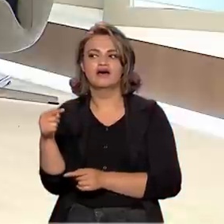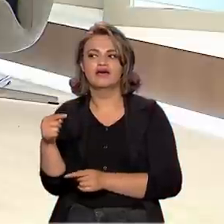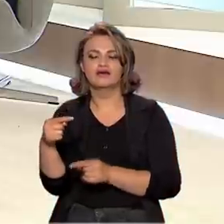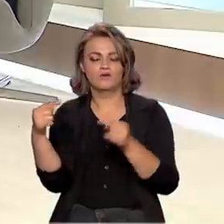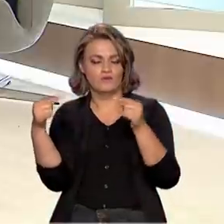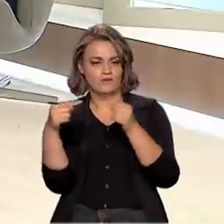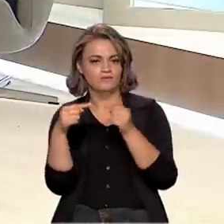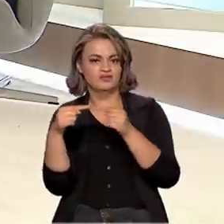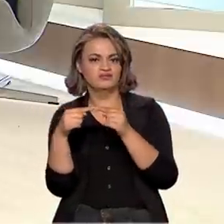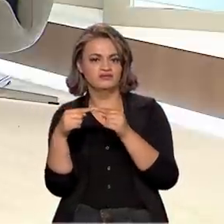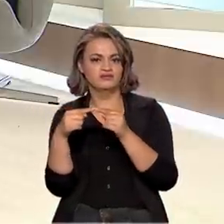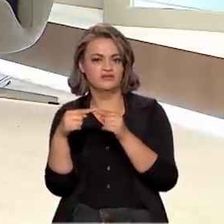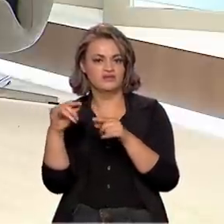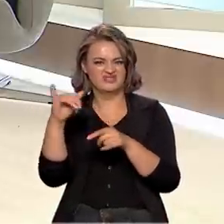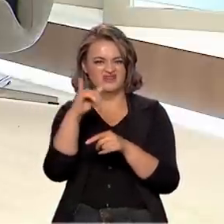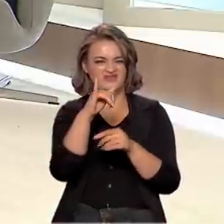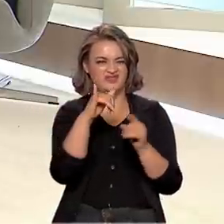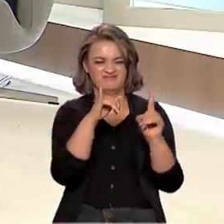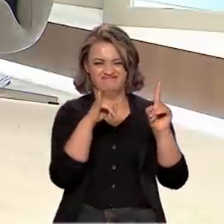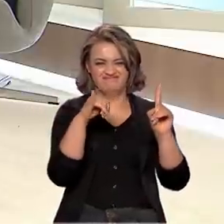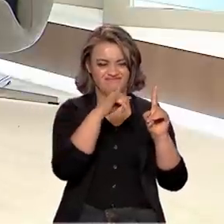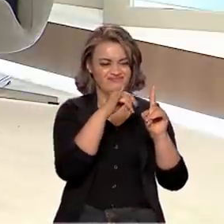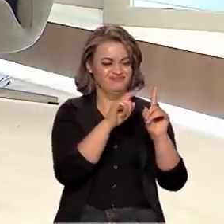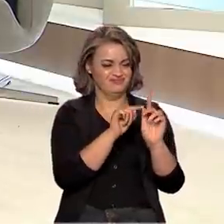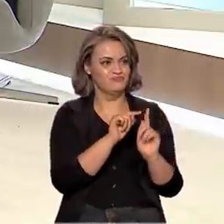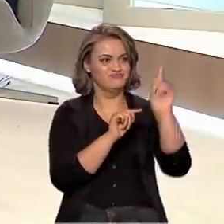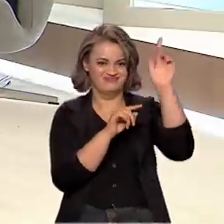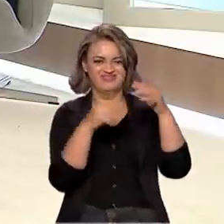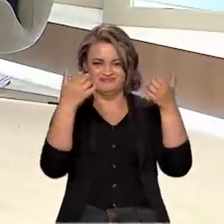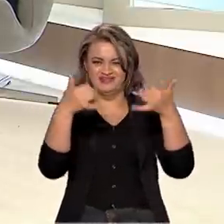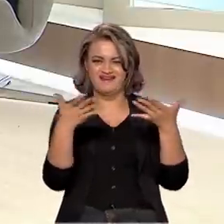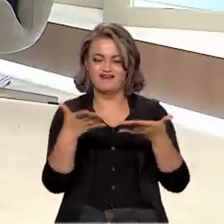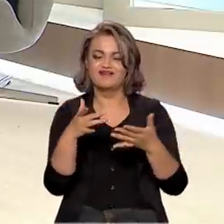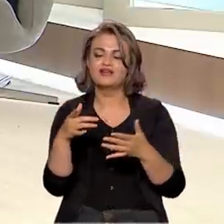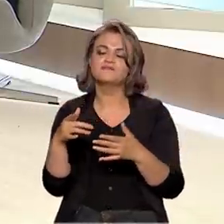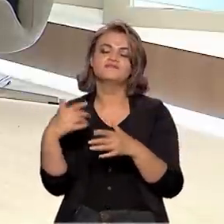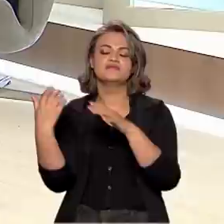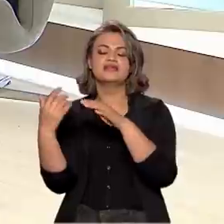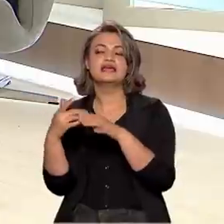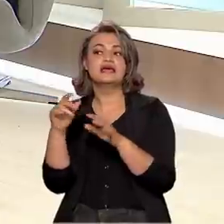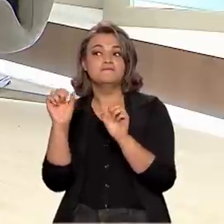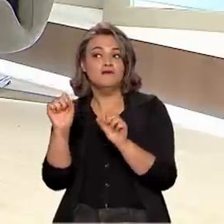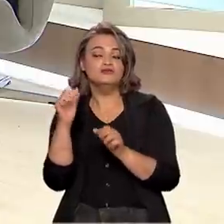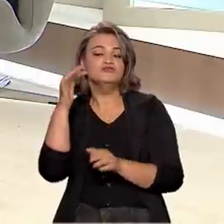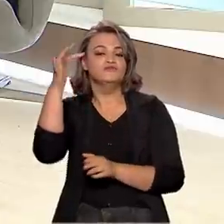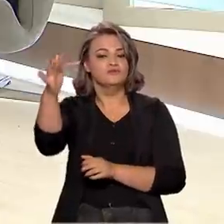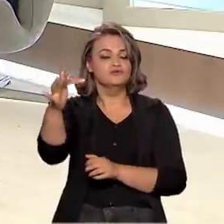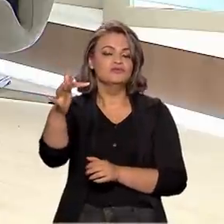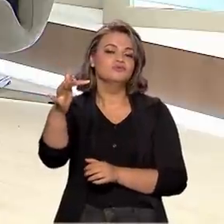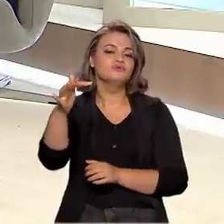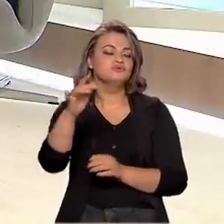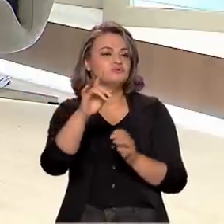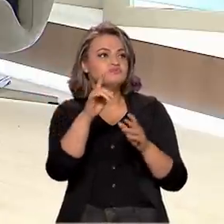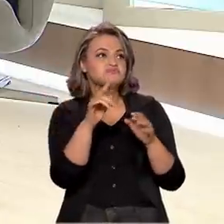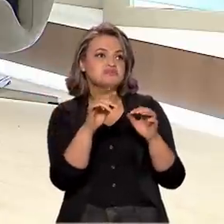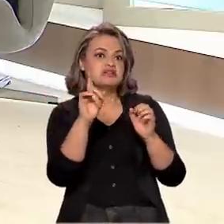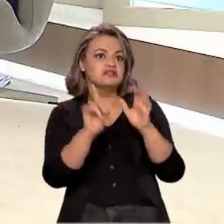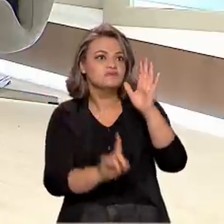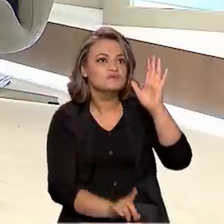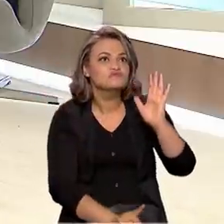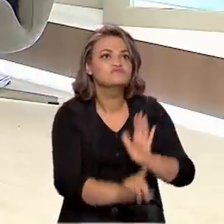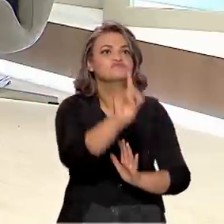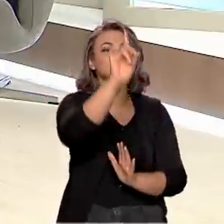Virgin, com outro tipo de lançamento. E agora, no futuro, nós teremos lançamento de foguetes